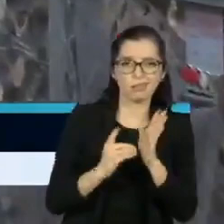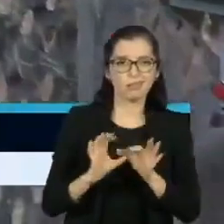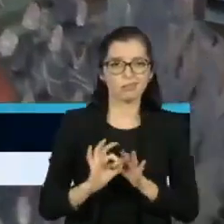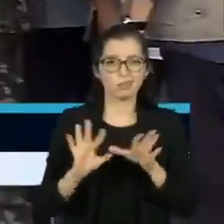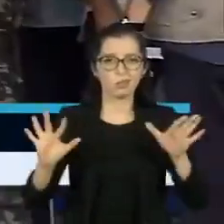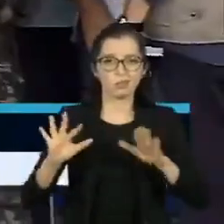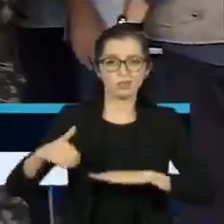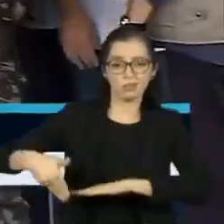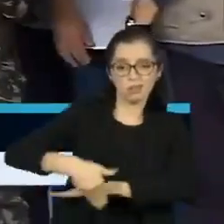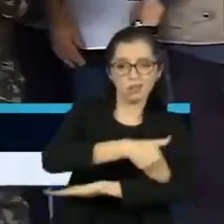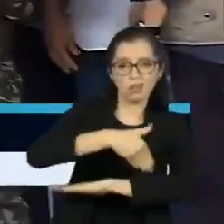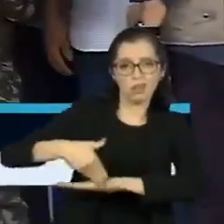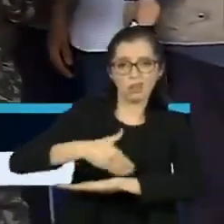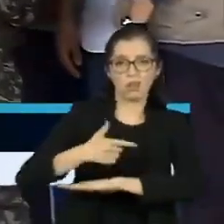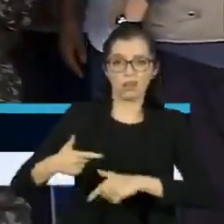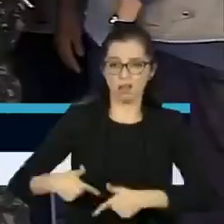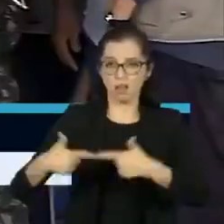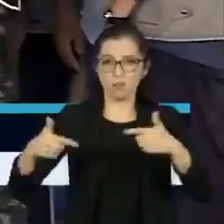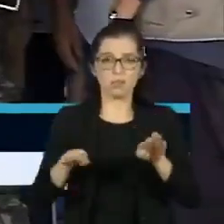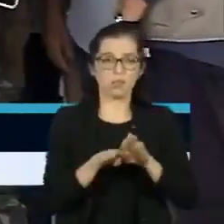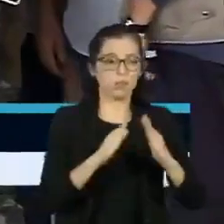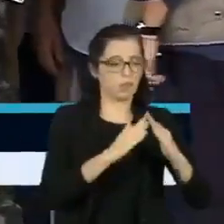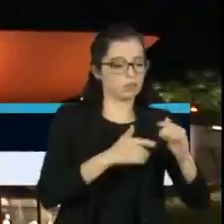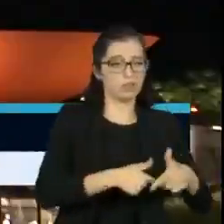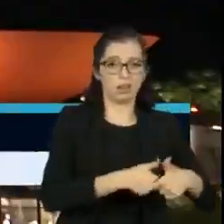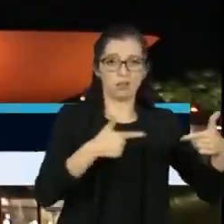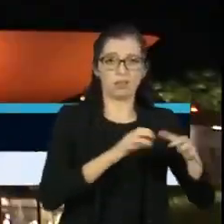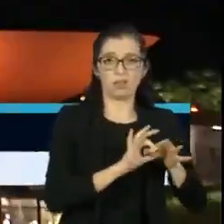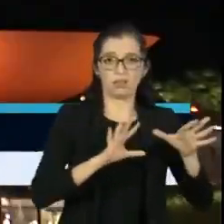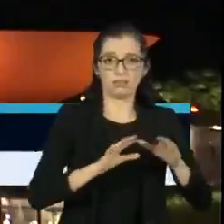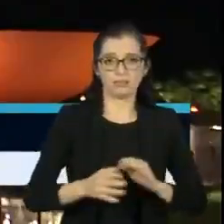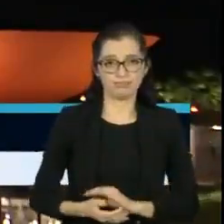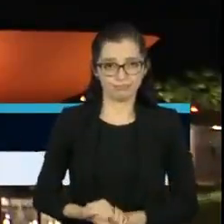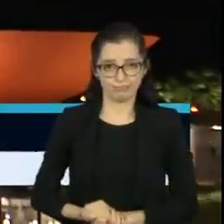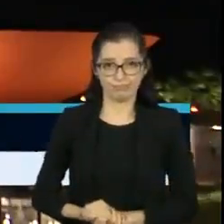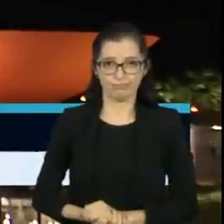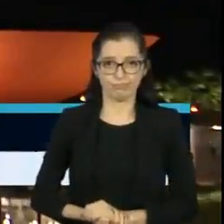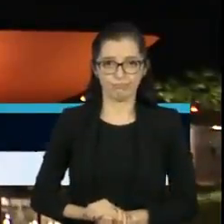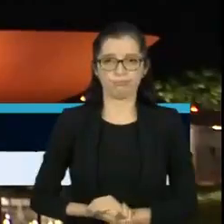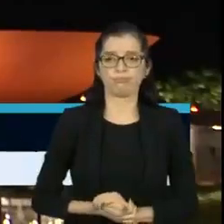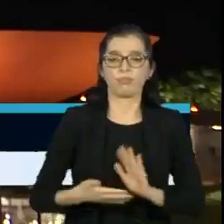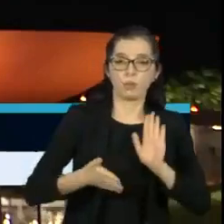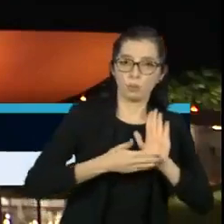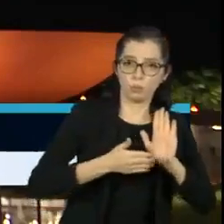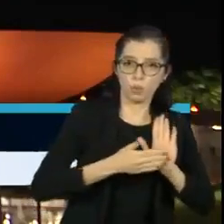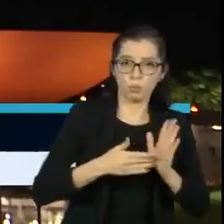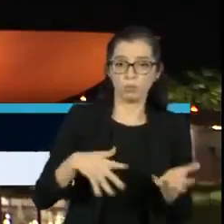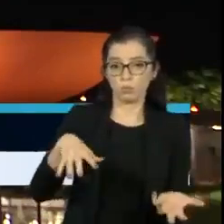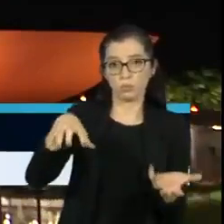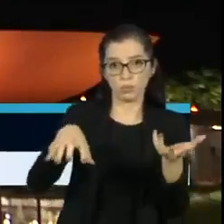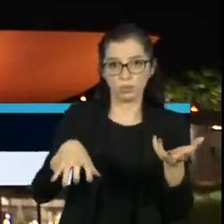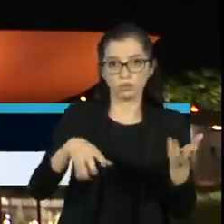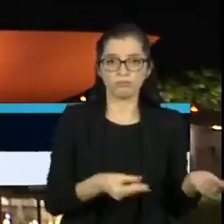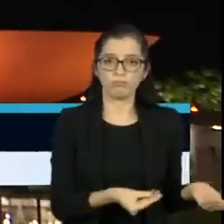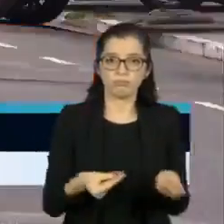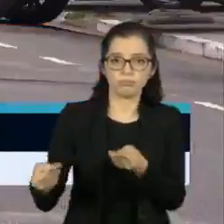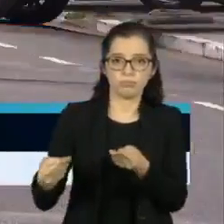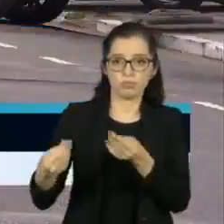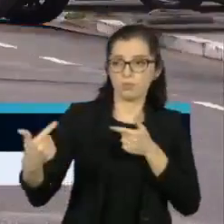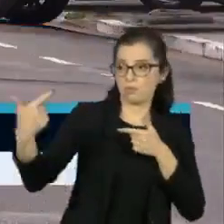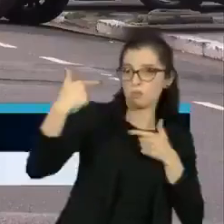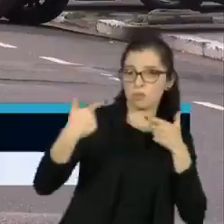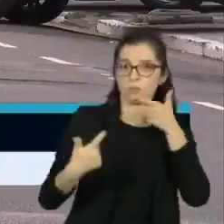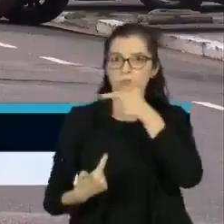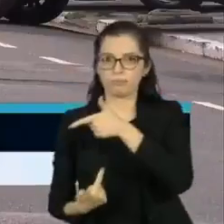de armas. Bolsonaro também falou que pretende reapresentar ao Congresso o projeto sobre o excludente de ilicitude,